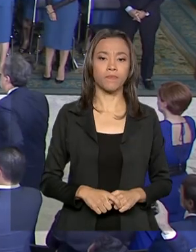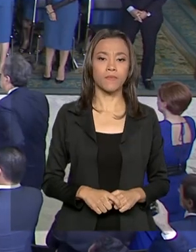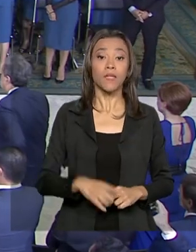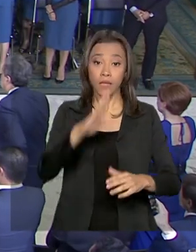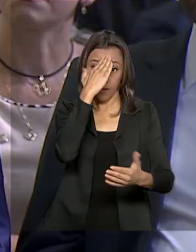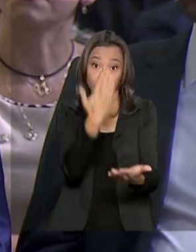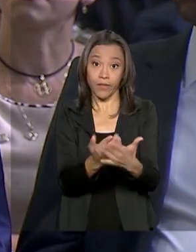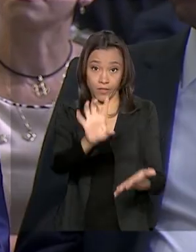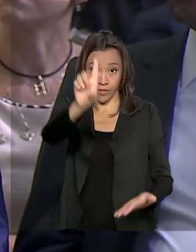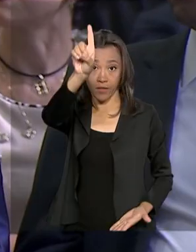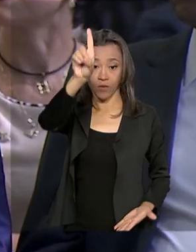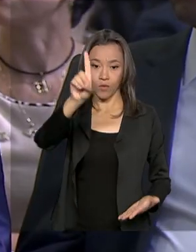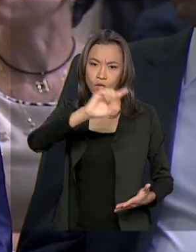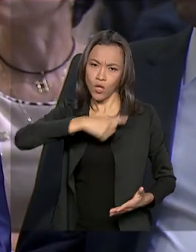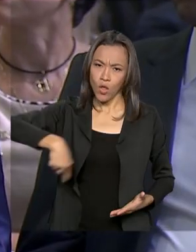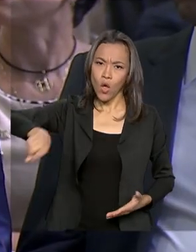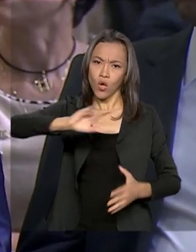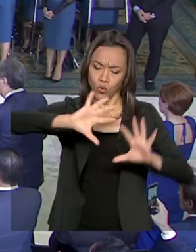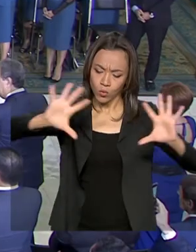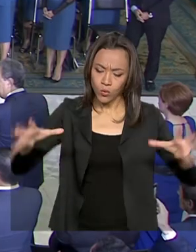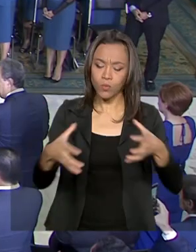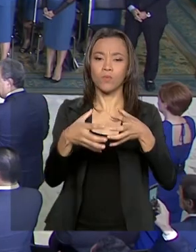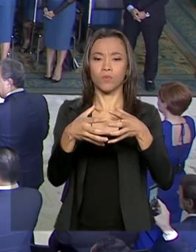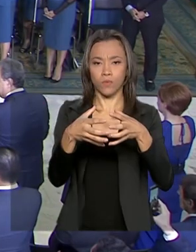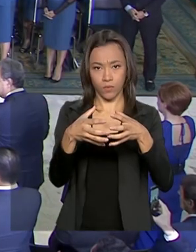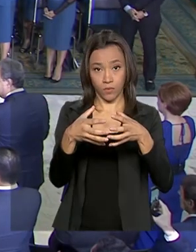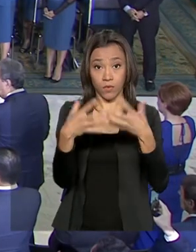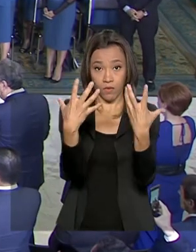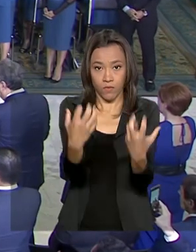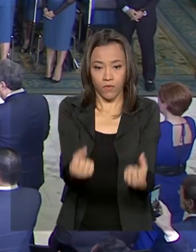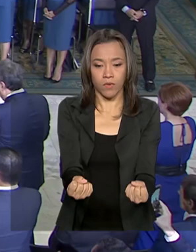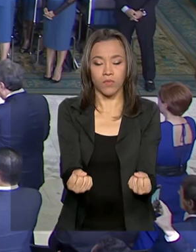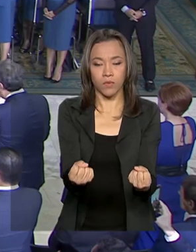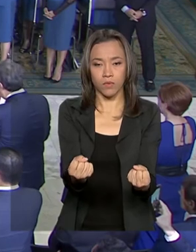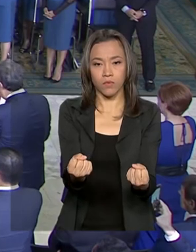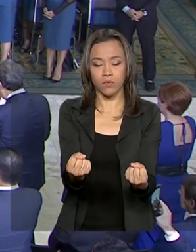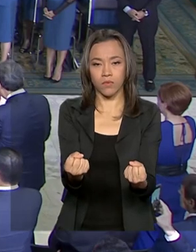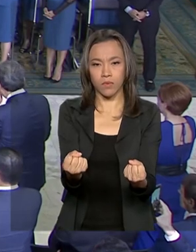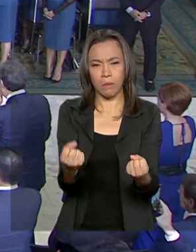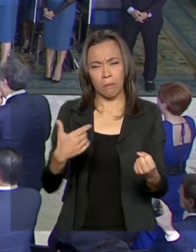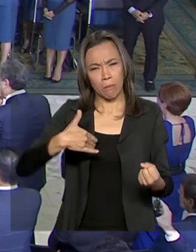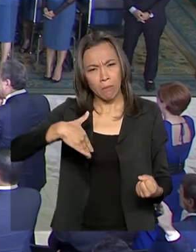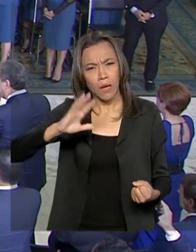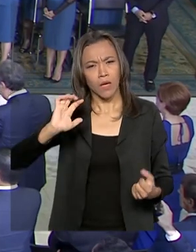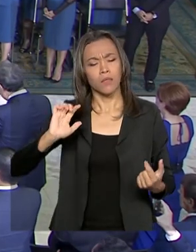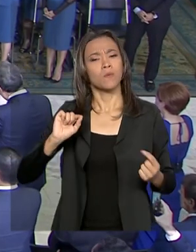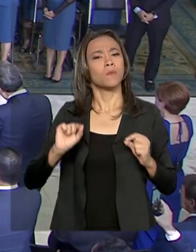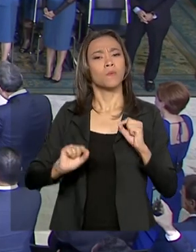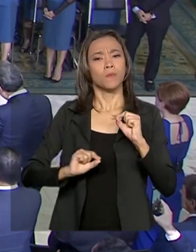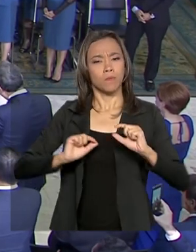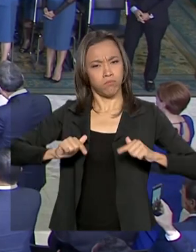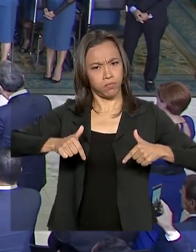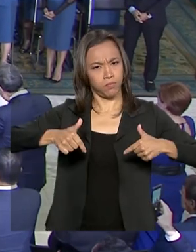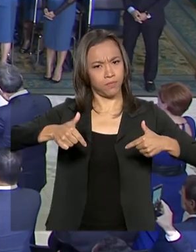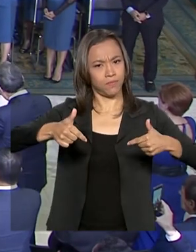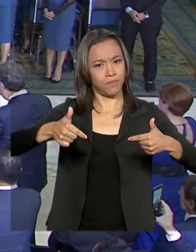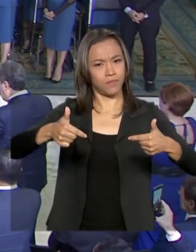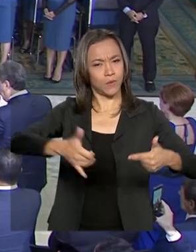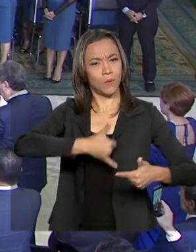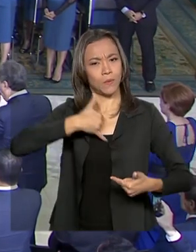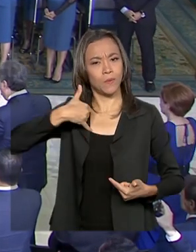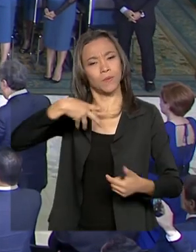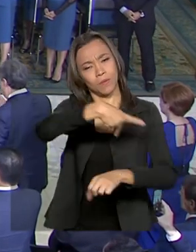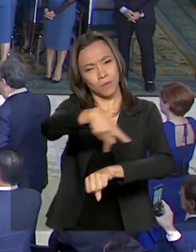acredita em Deus. Juntos, nos orgulharemos mais ainda do nosso querido